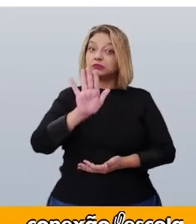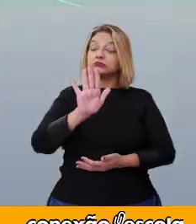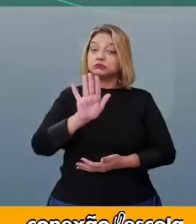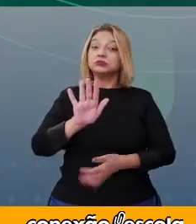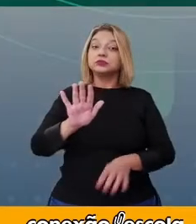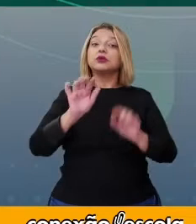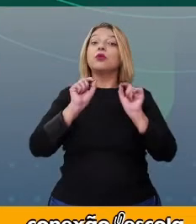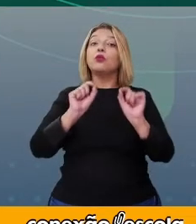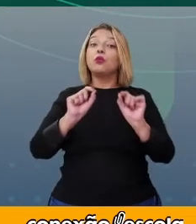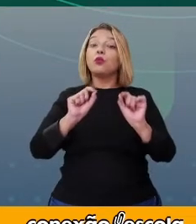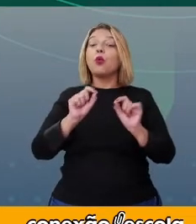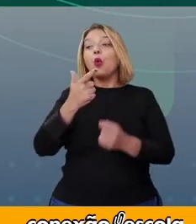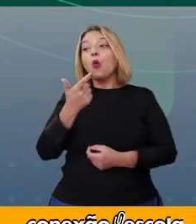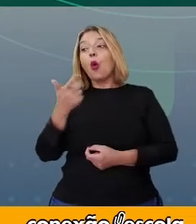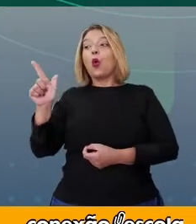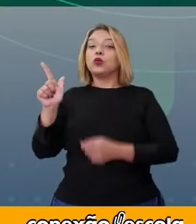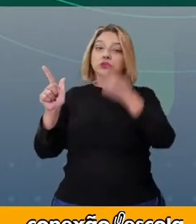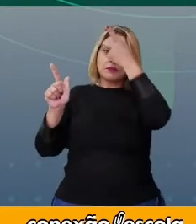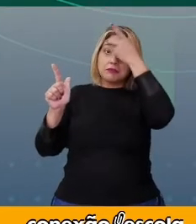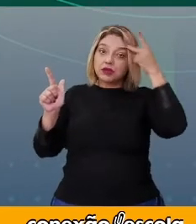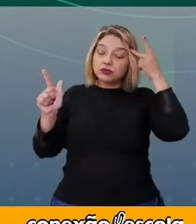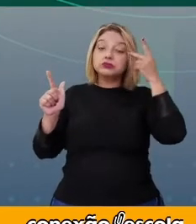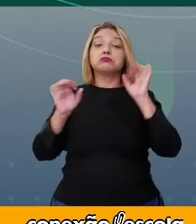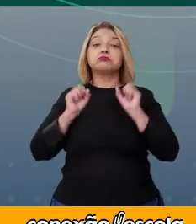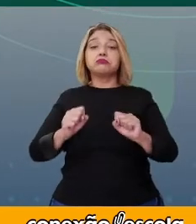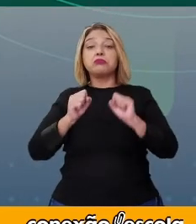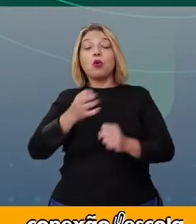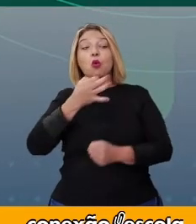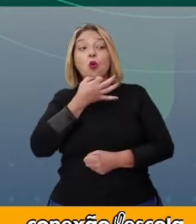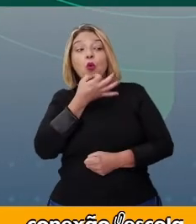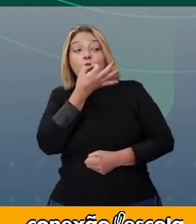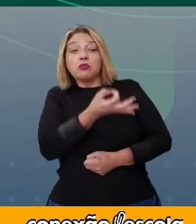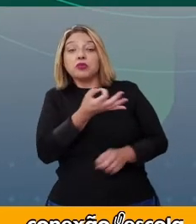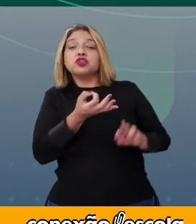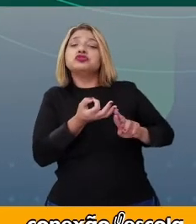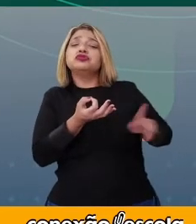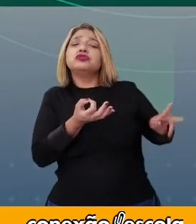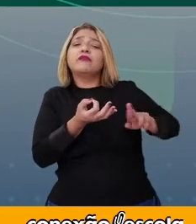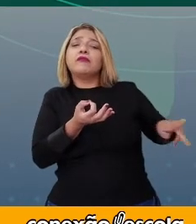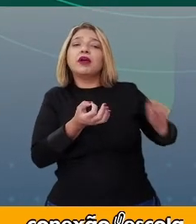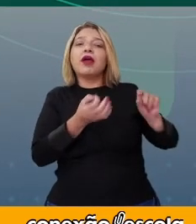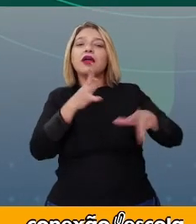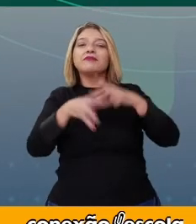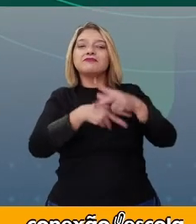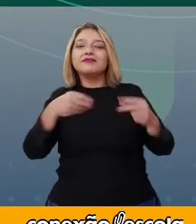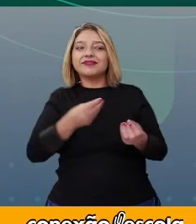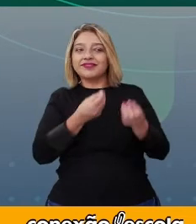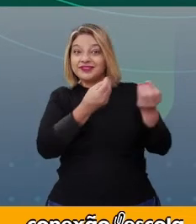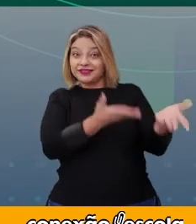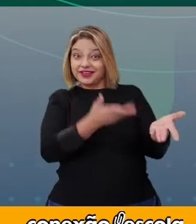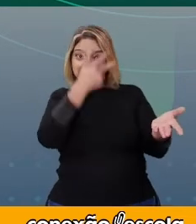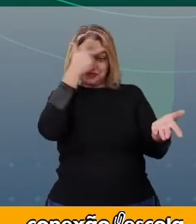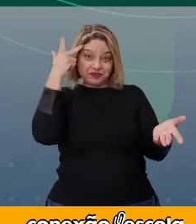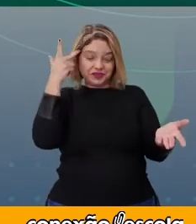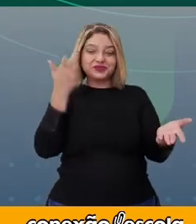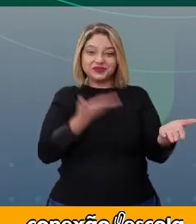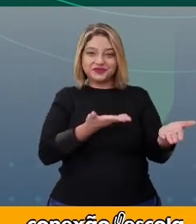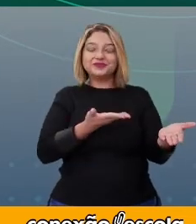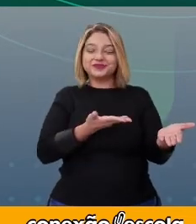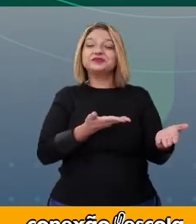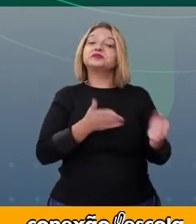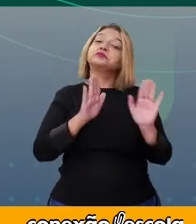que uma outra pessoa imita uma opinião diferente em relação aos presentes que a Gabriela ganhou.